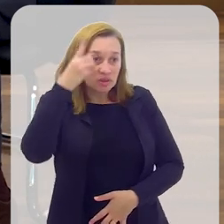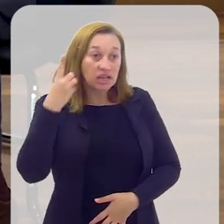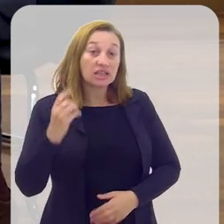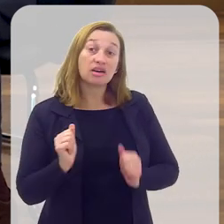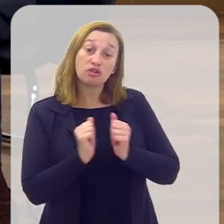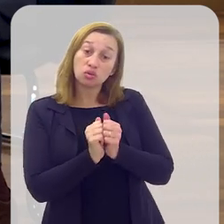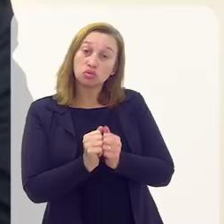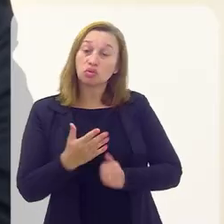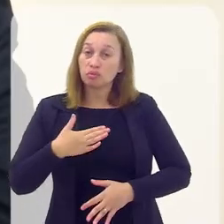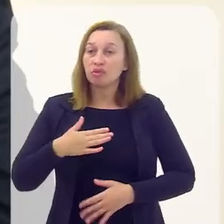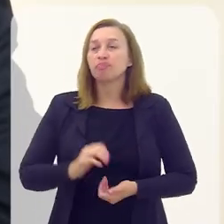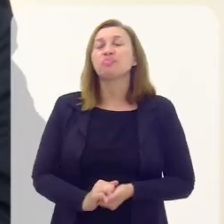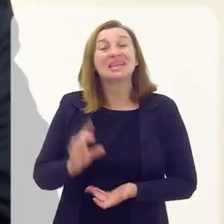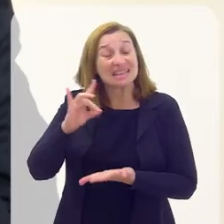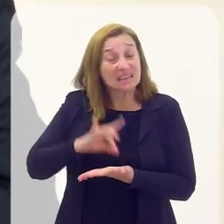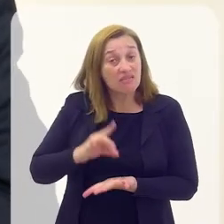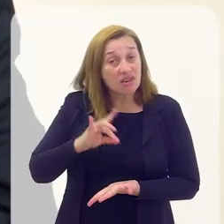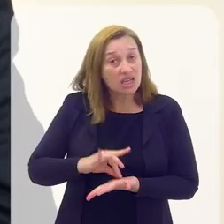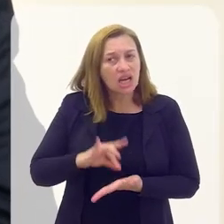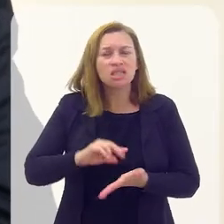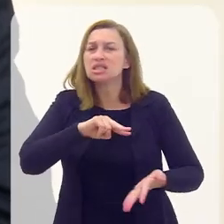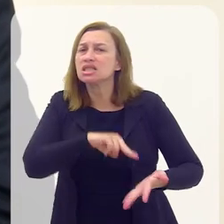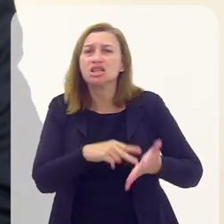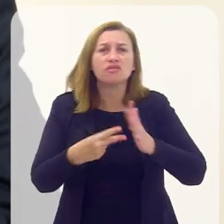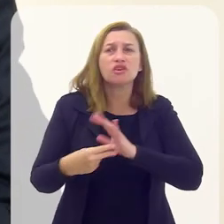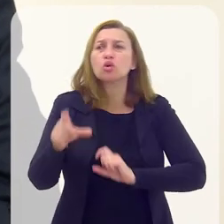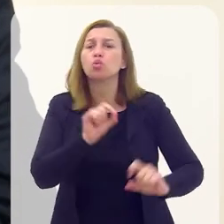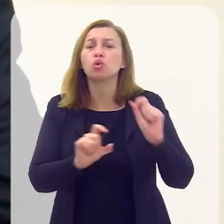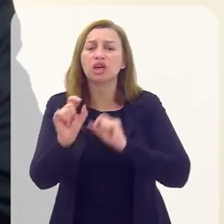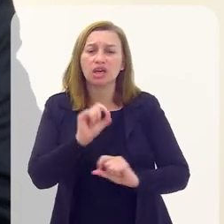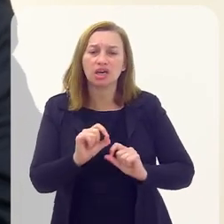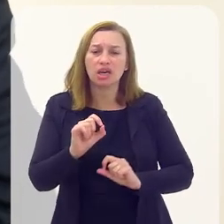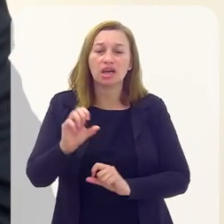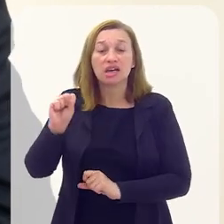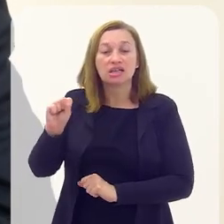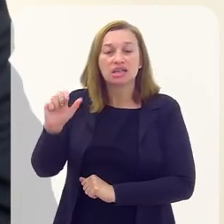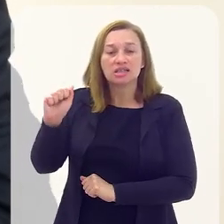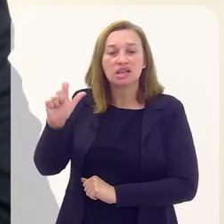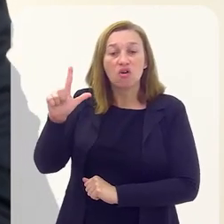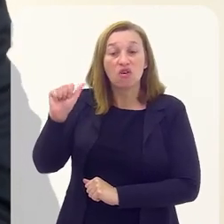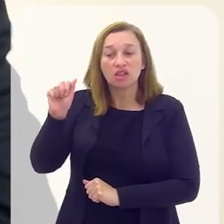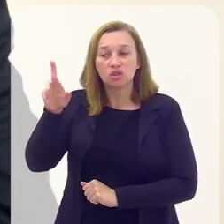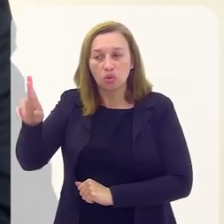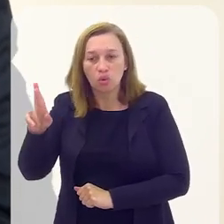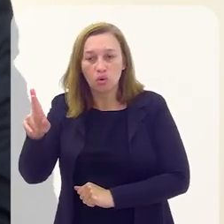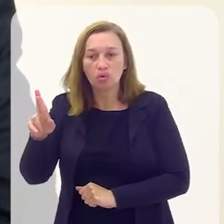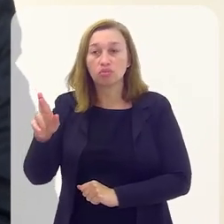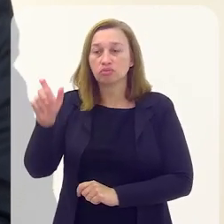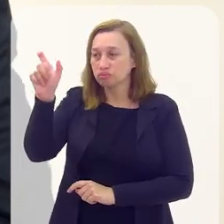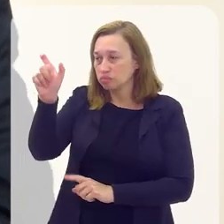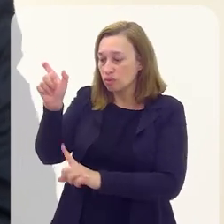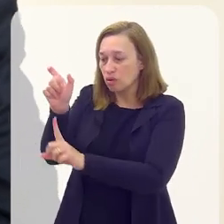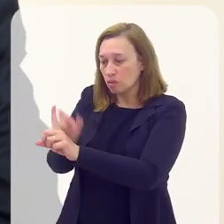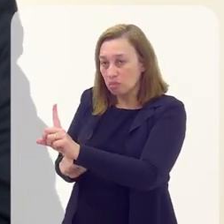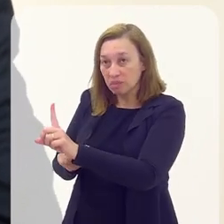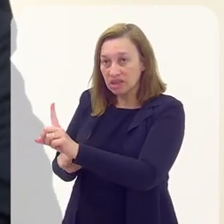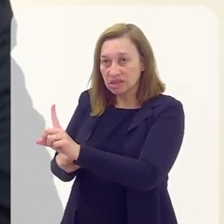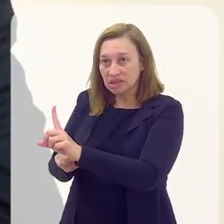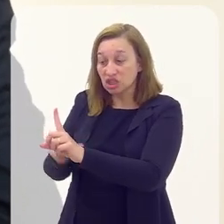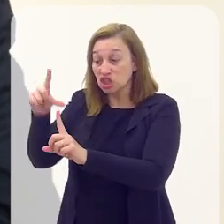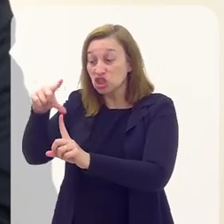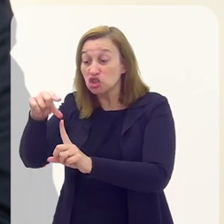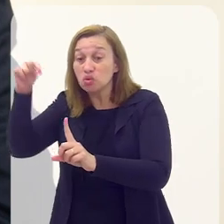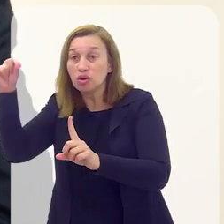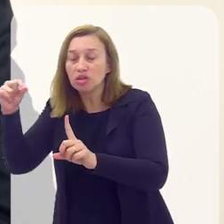E, na verdade, o que significa Salvador Allende? Significa exatamente um presidente eleito